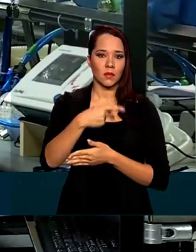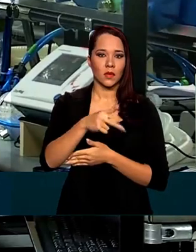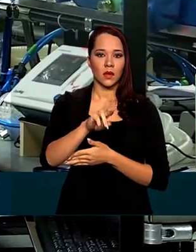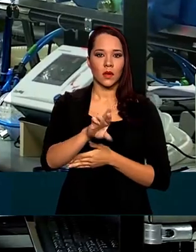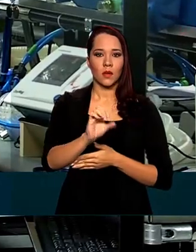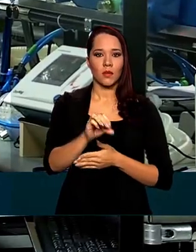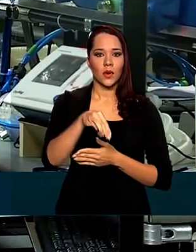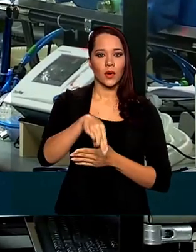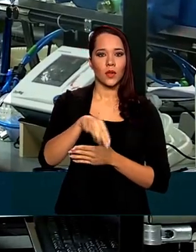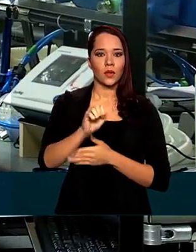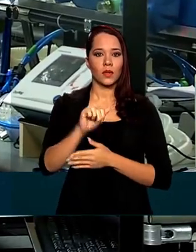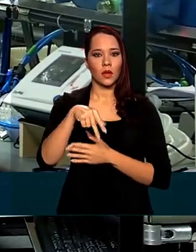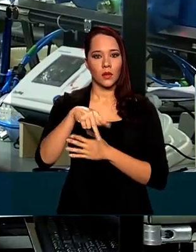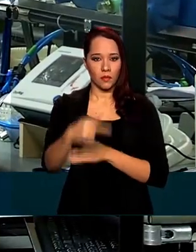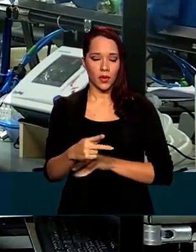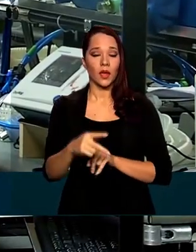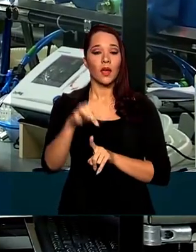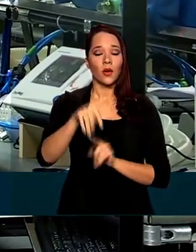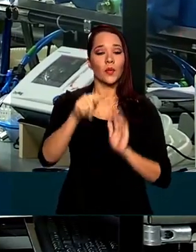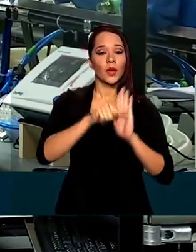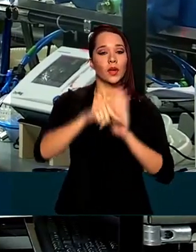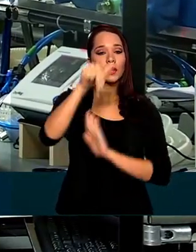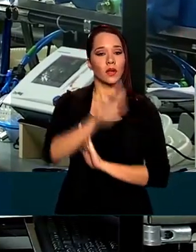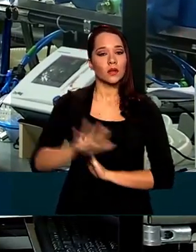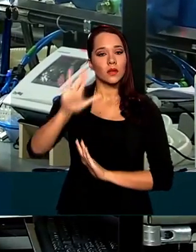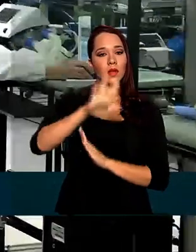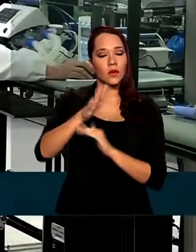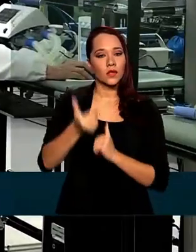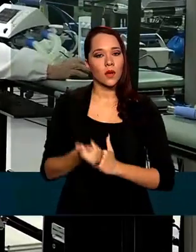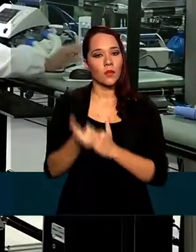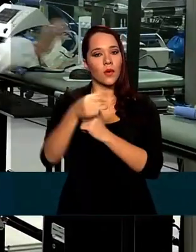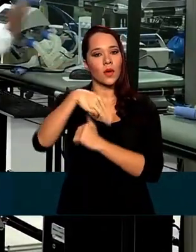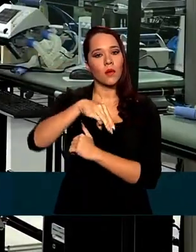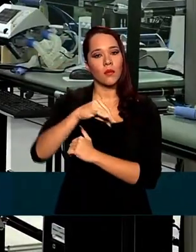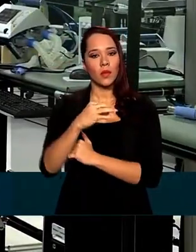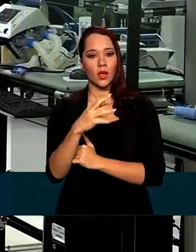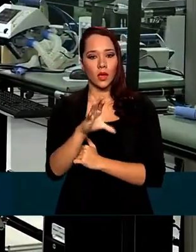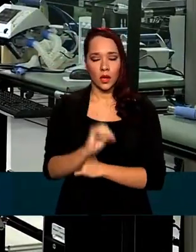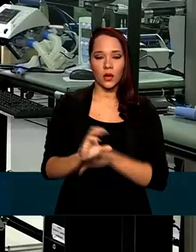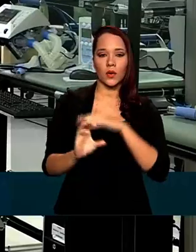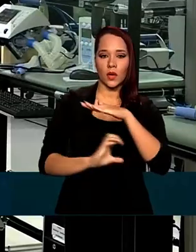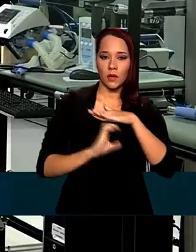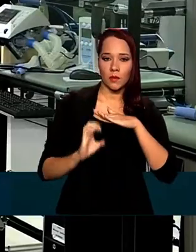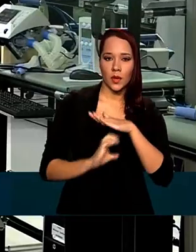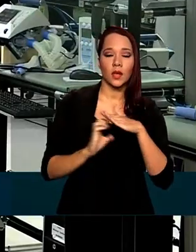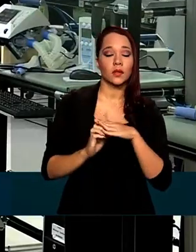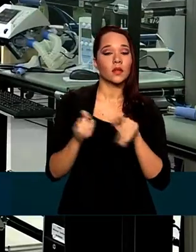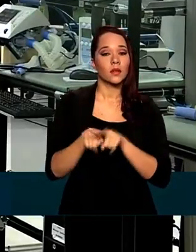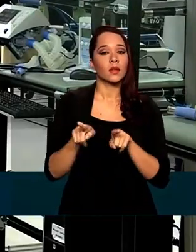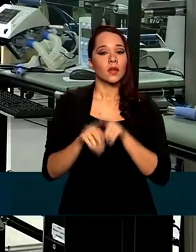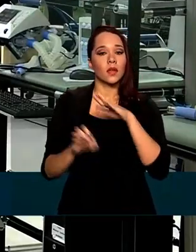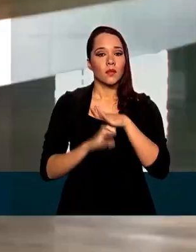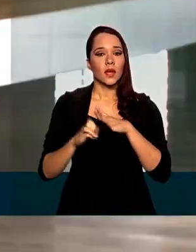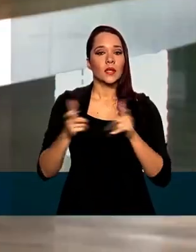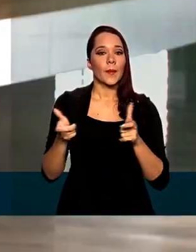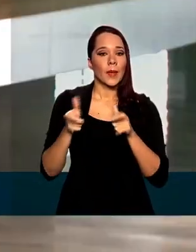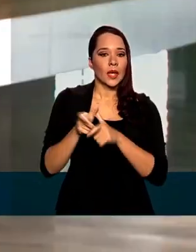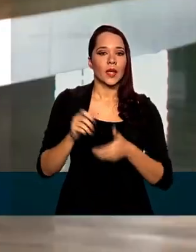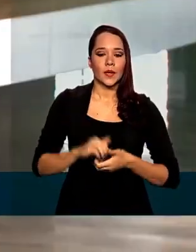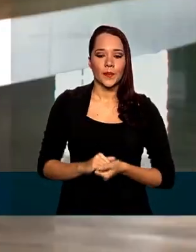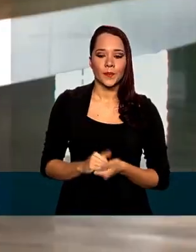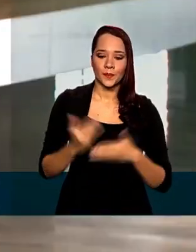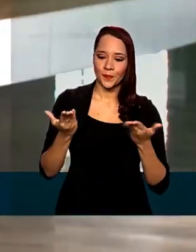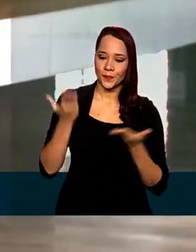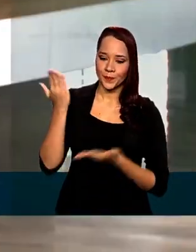PRONAMP, por exemplo, o Programa Nacional de Apoio às Microempresas e Empresas de Pequeno Porte. Daniele